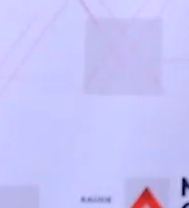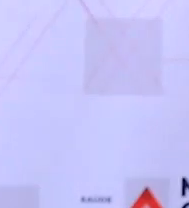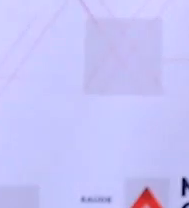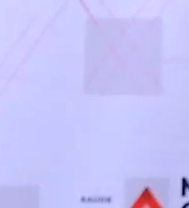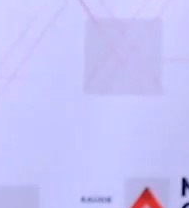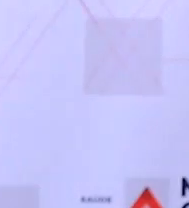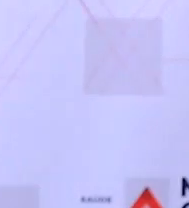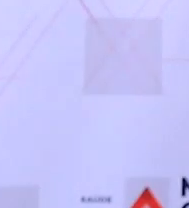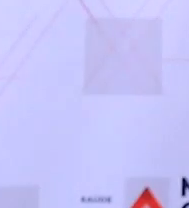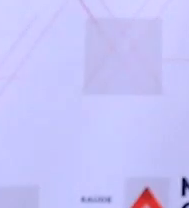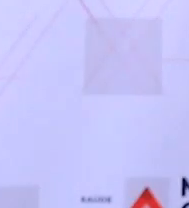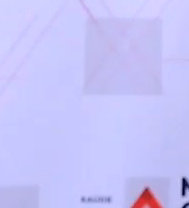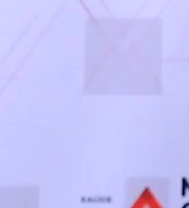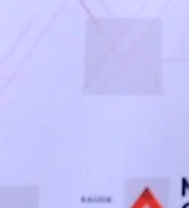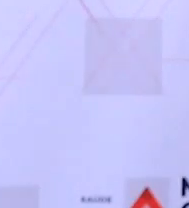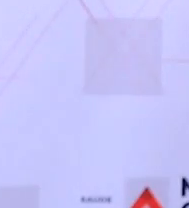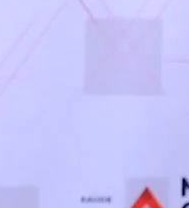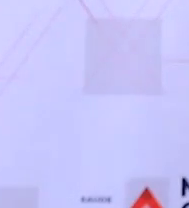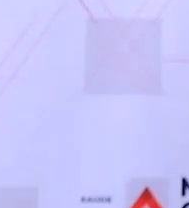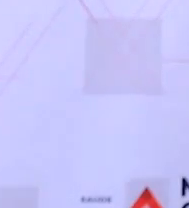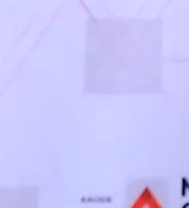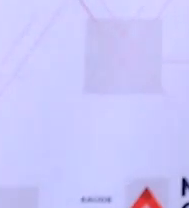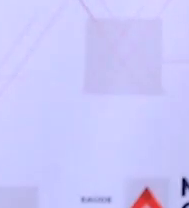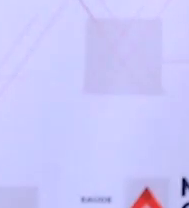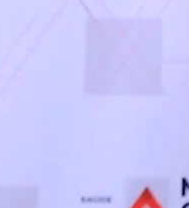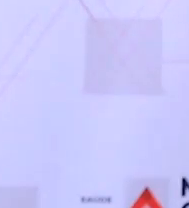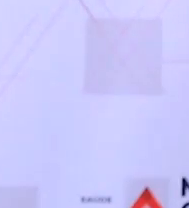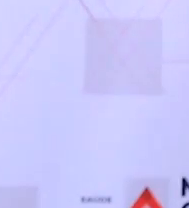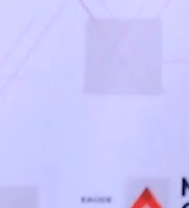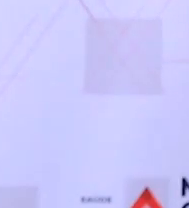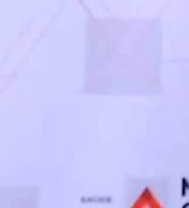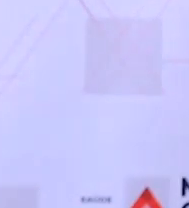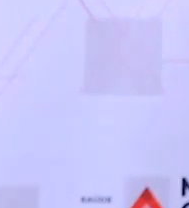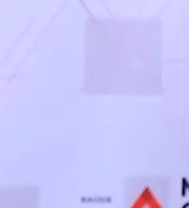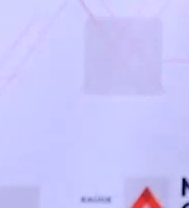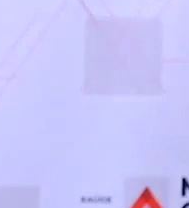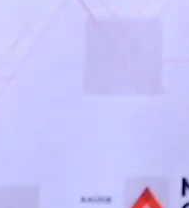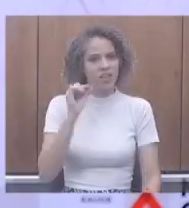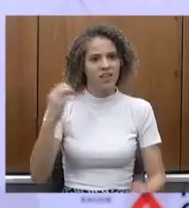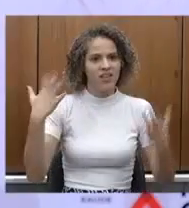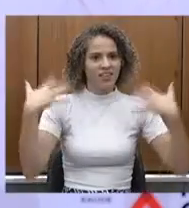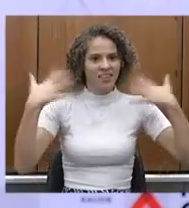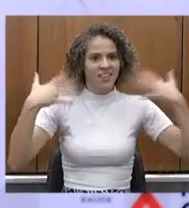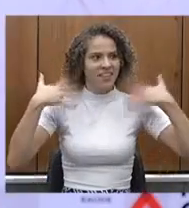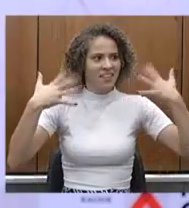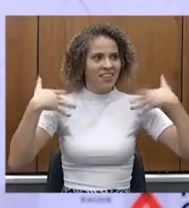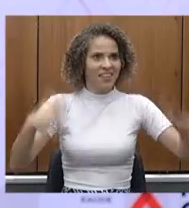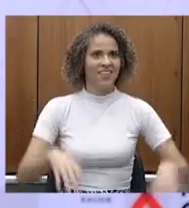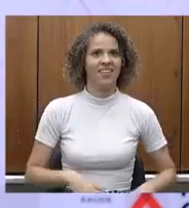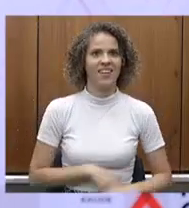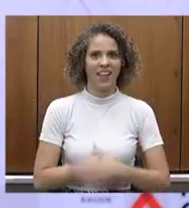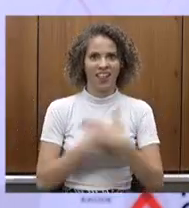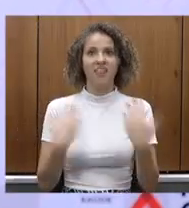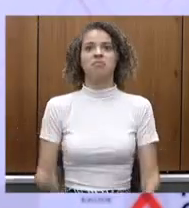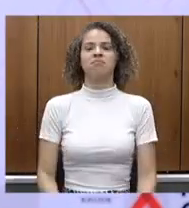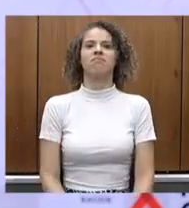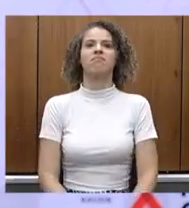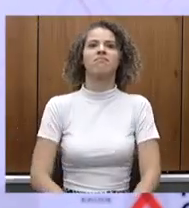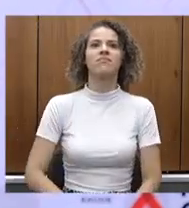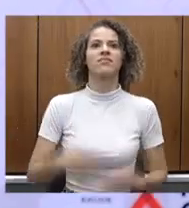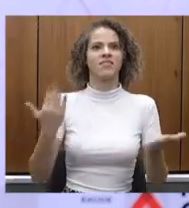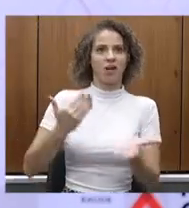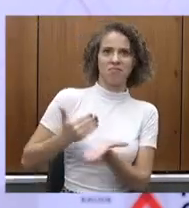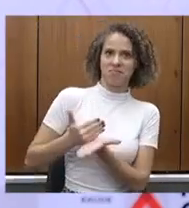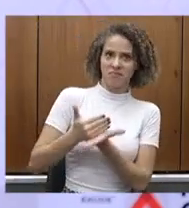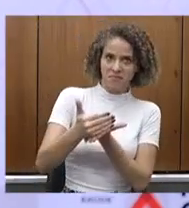possuam hospitais para atendimento à sua população, essa não está desassistida, pois são atendidas nos municípios de referência no